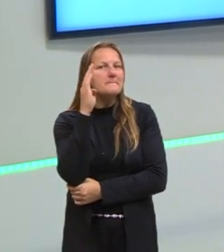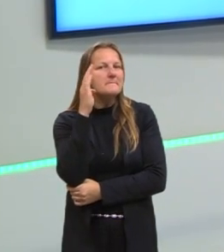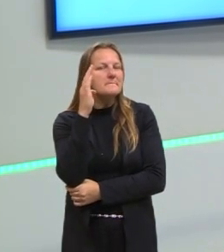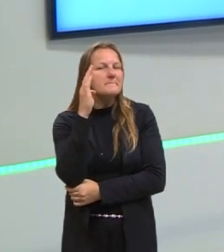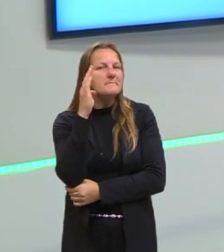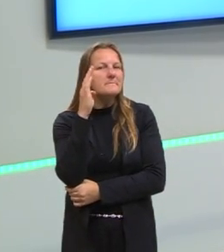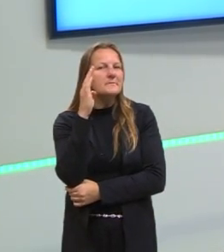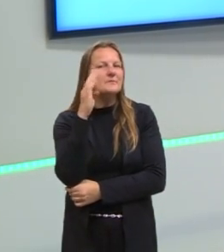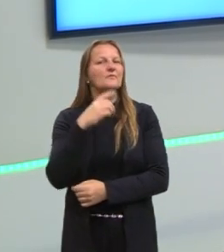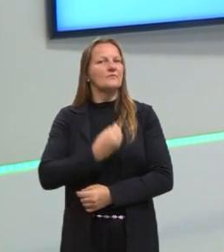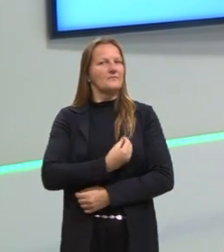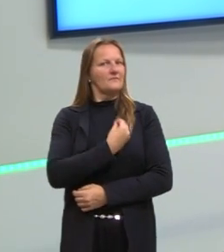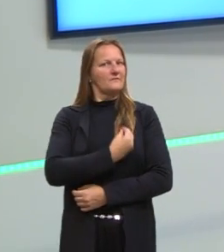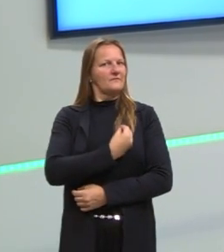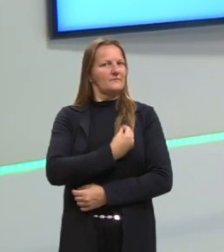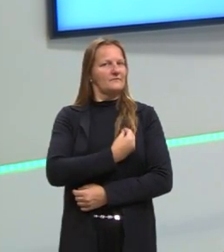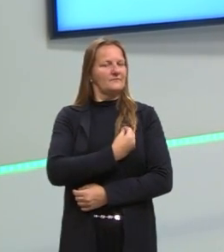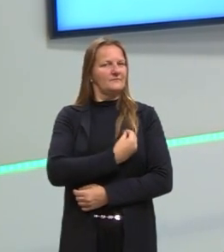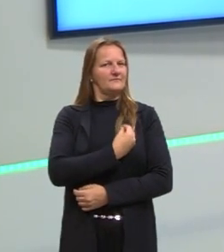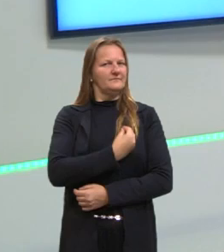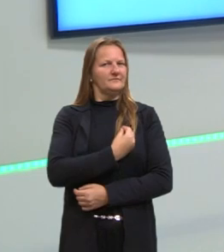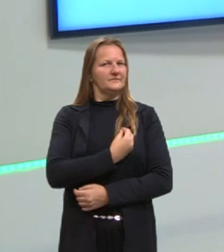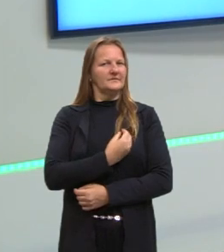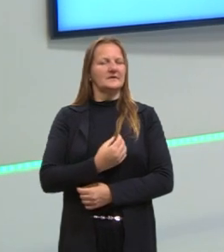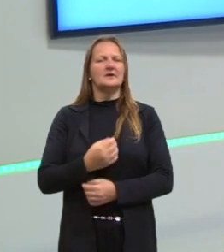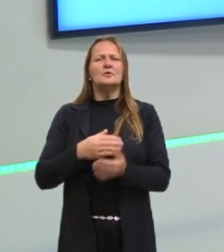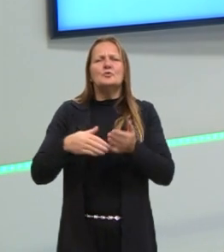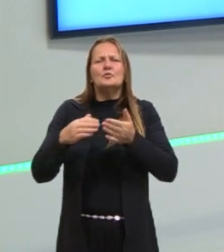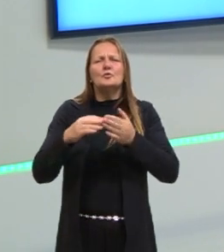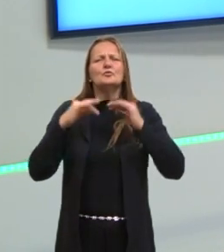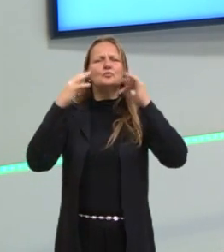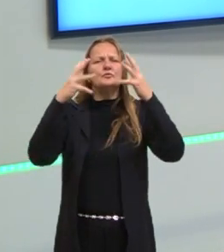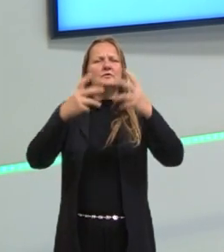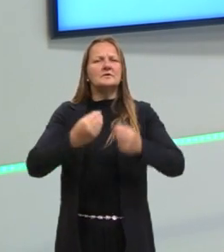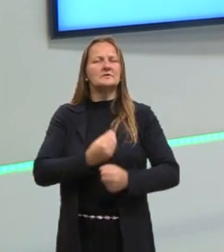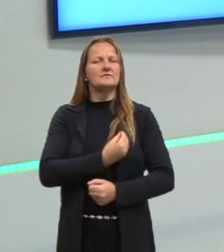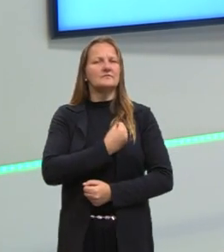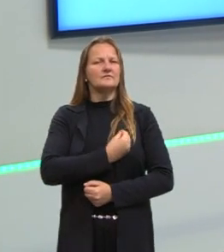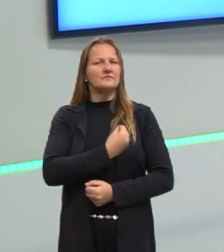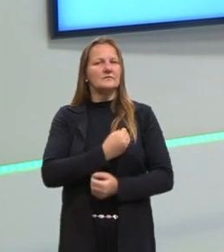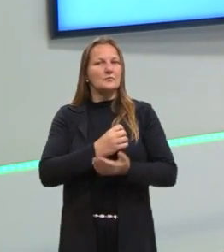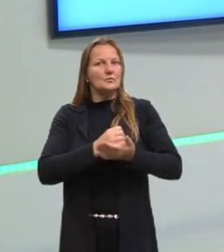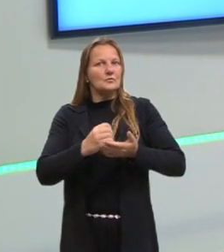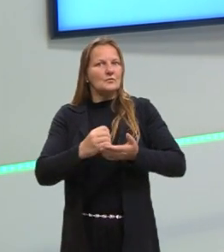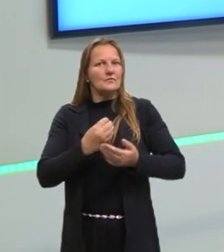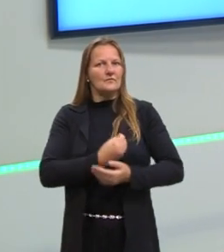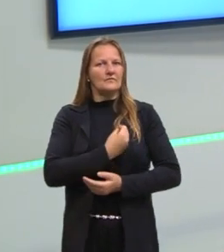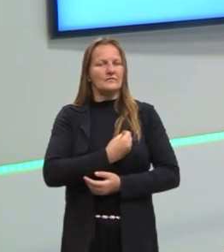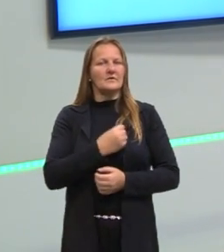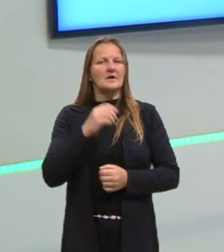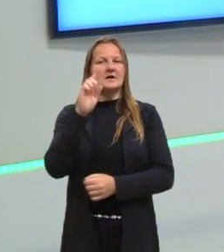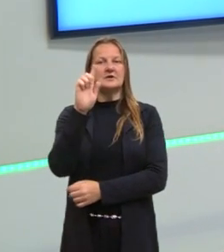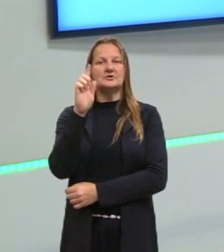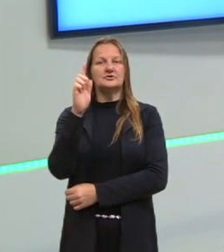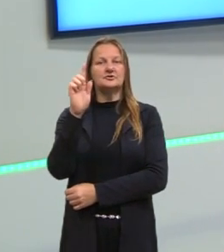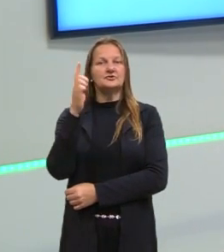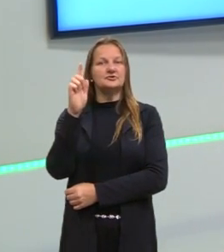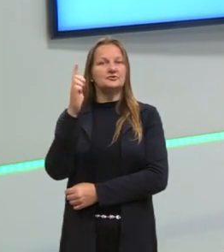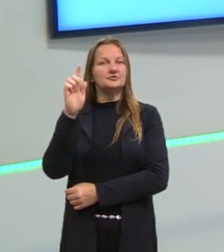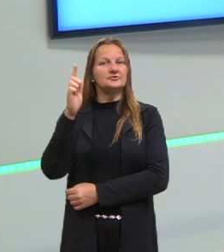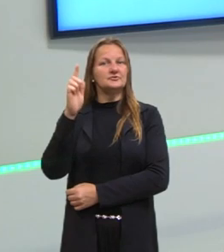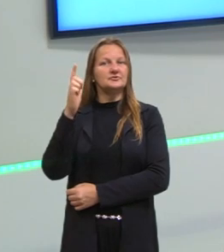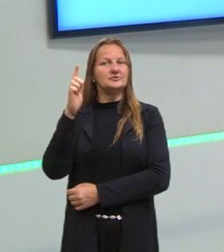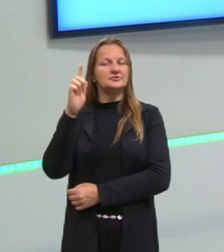vem de vida, né? Onde seres vivos, organismos vivos interagem no processo. Gel, né? Que o processo